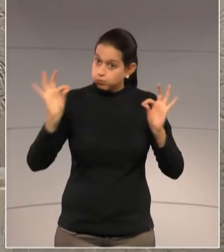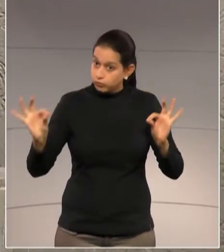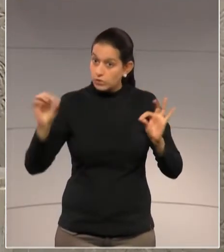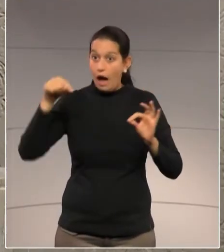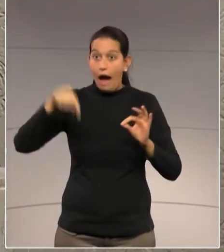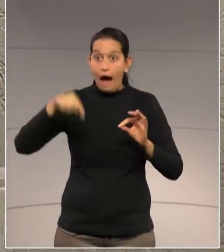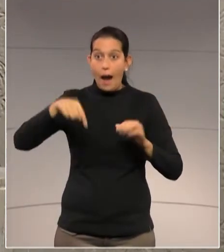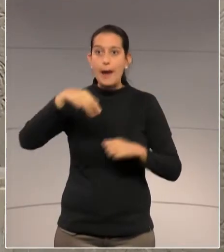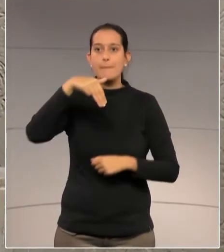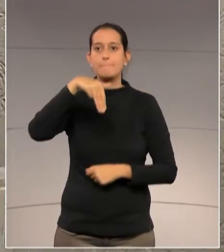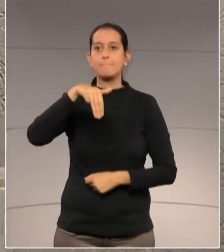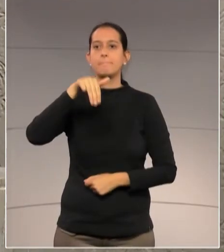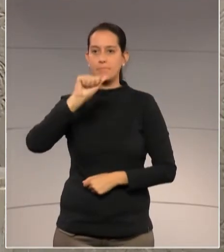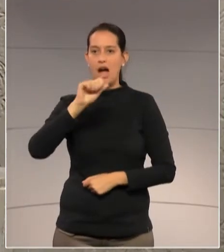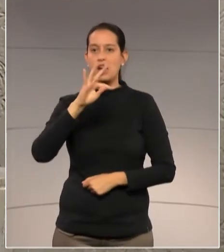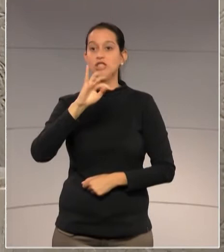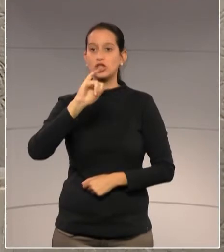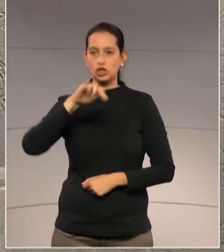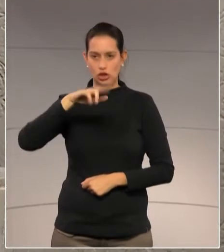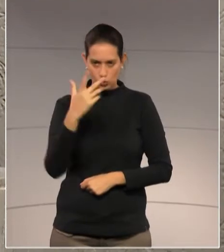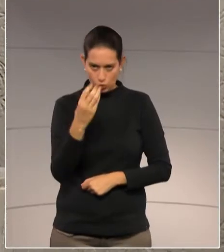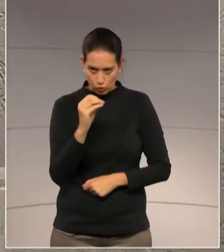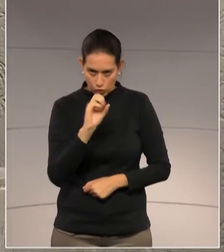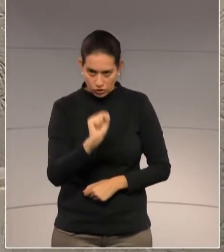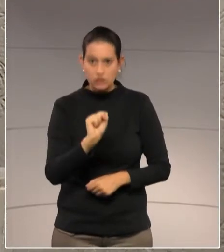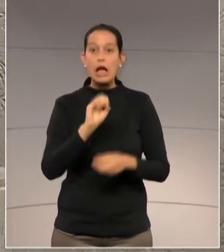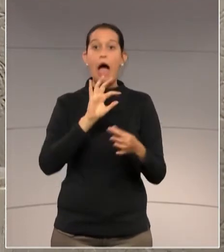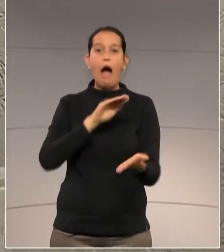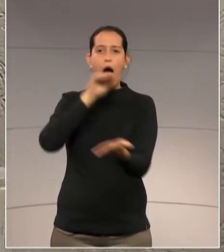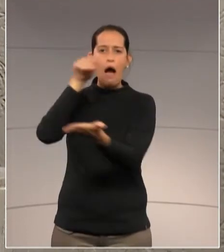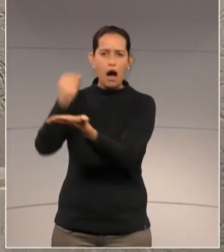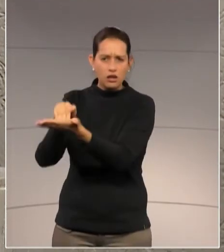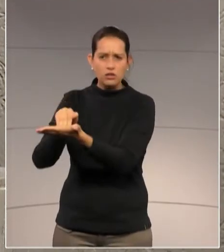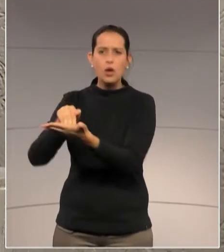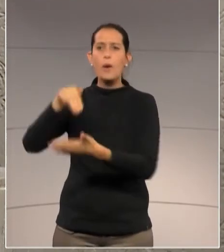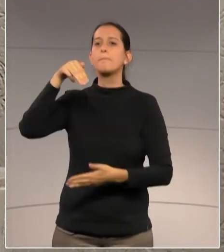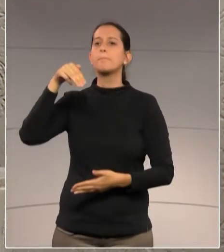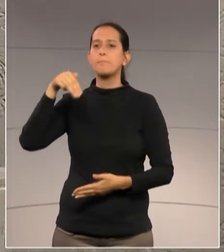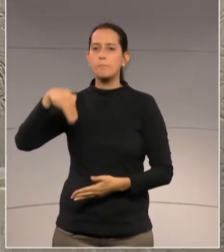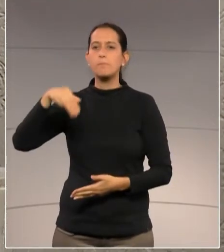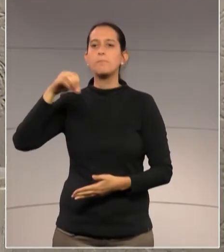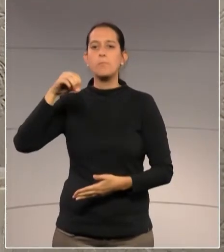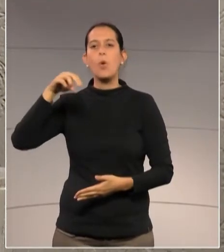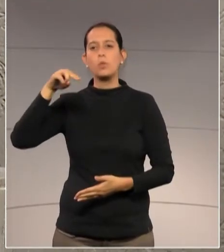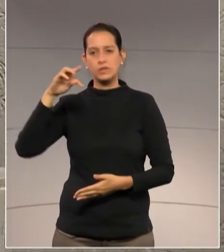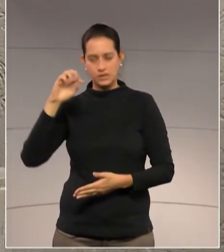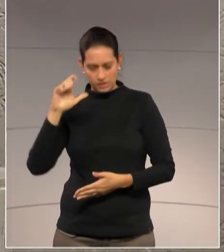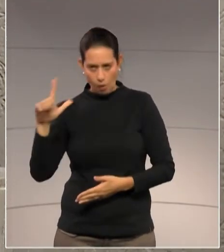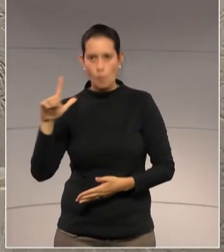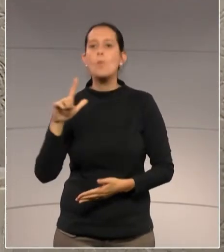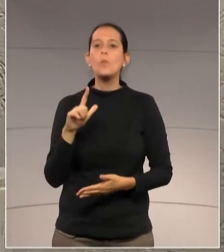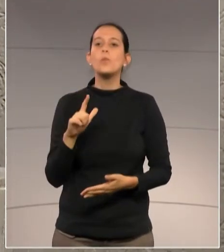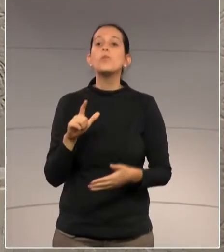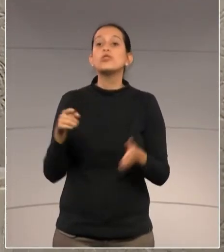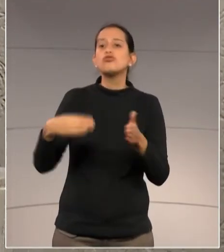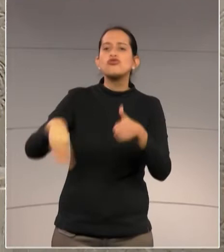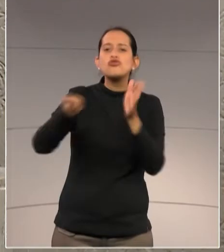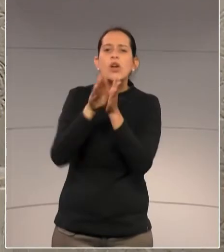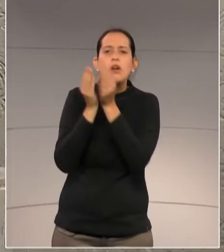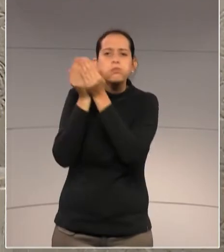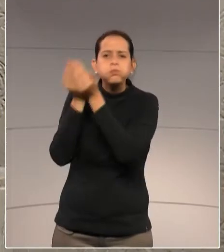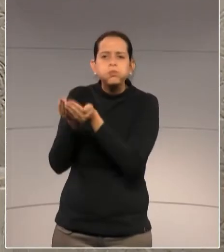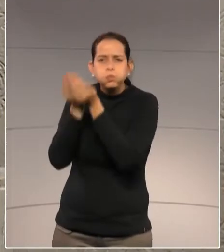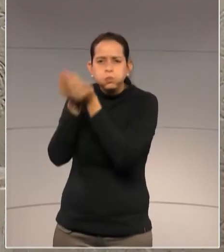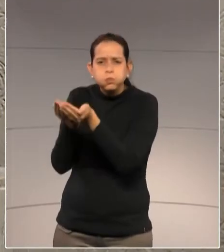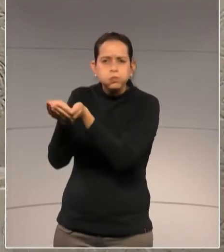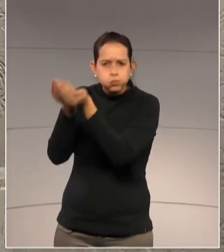porto da ponta do porto, que muitas vezes, junto com a PR-407 do porto, vão facilitar a implementação dos maiores